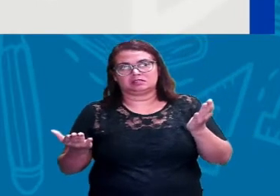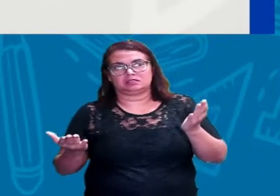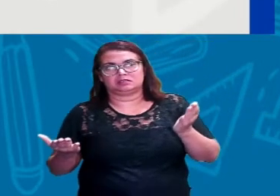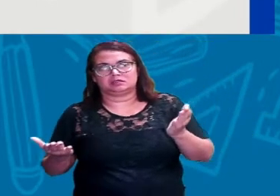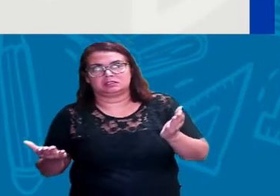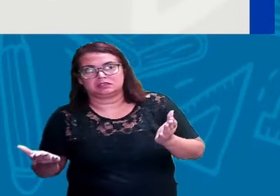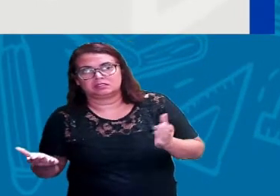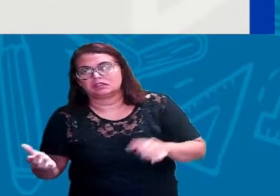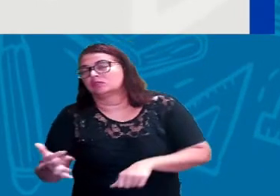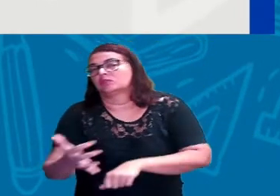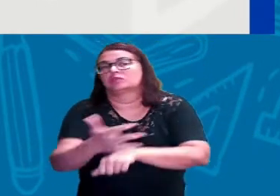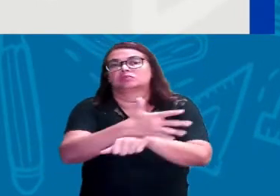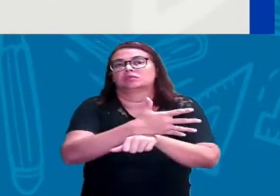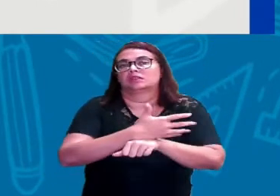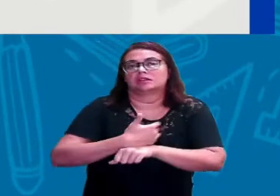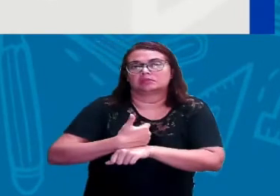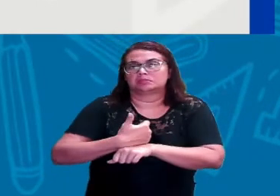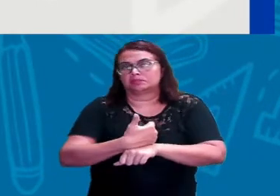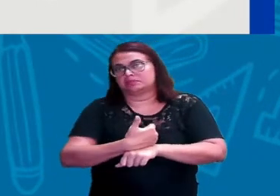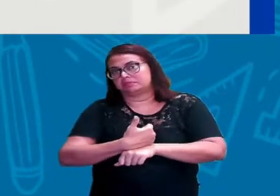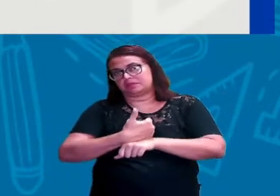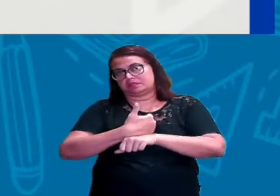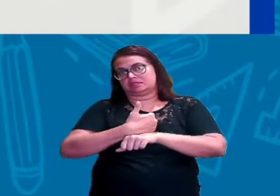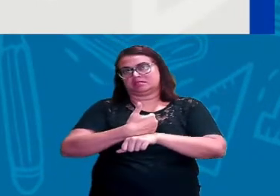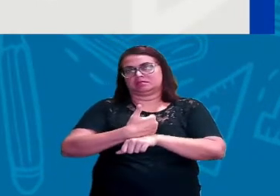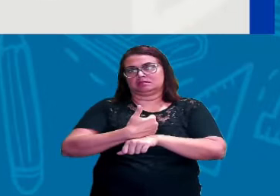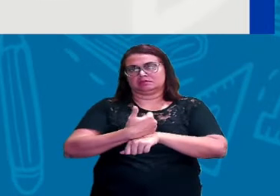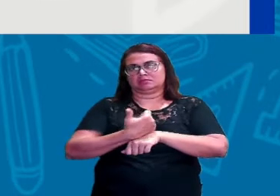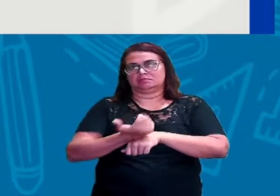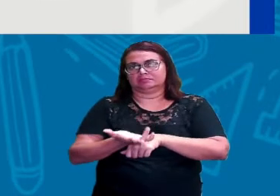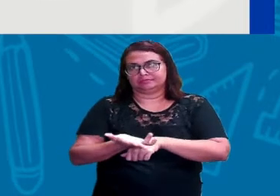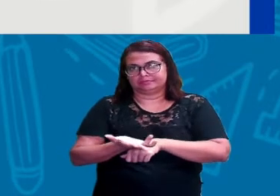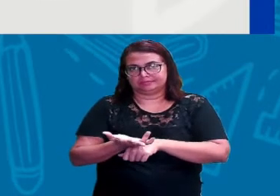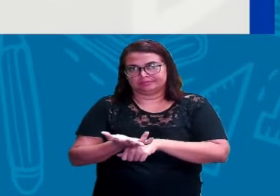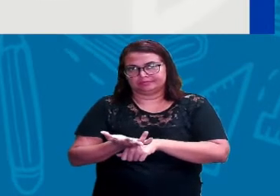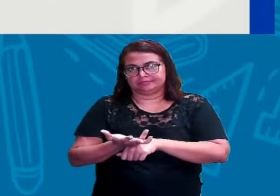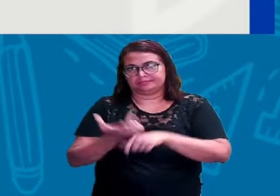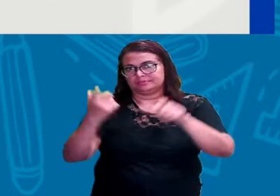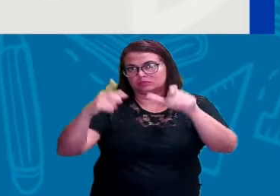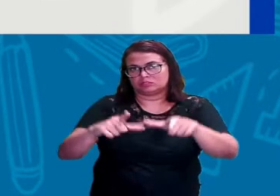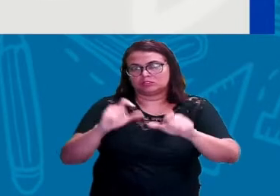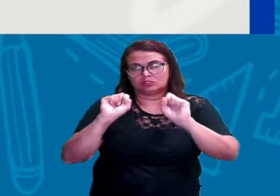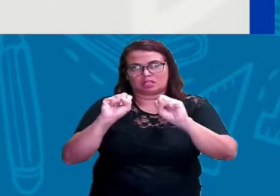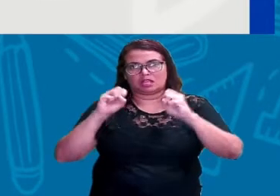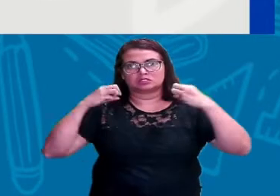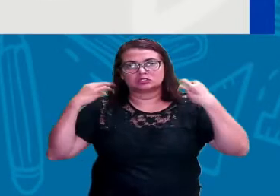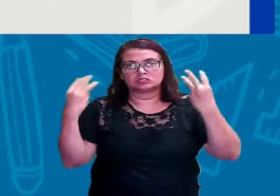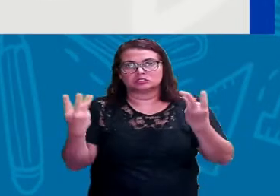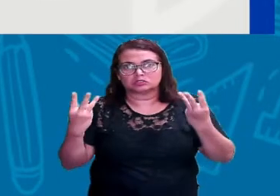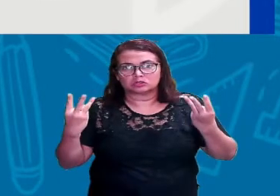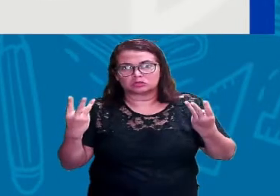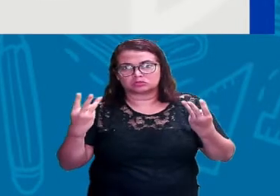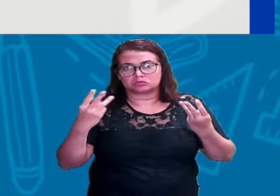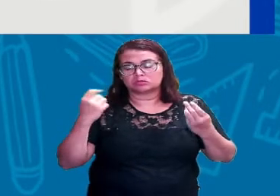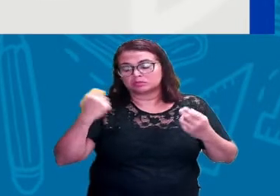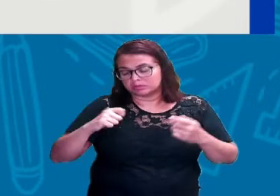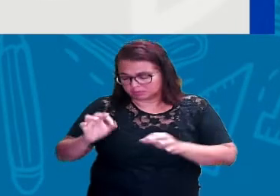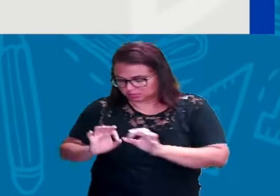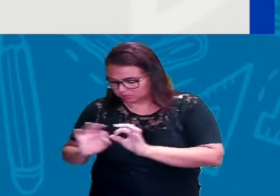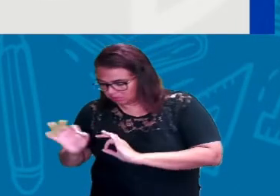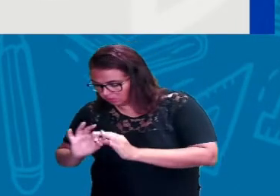pátio de eventos. Então tudo que eu vou construir, eu preciso colocá-la na